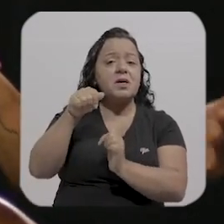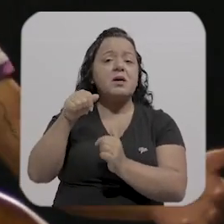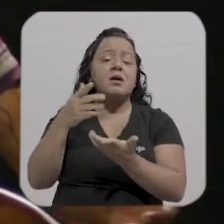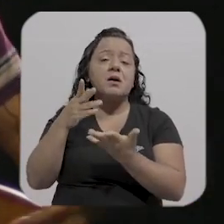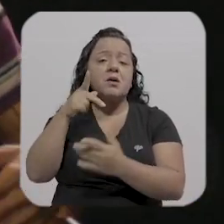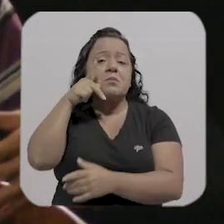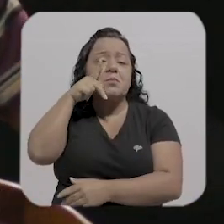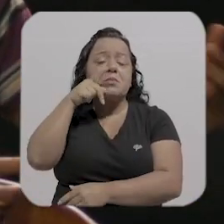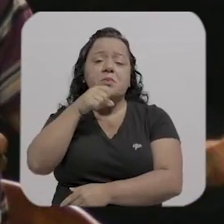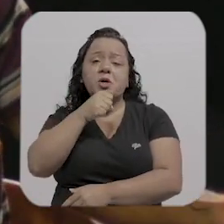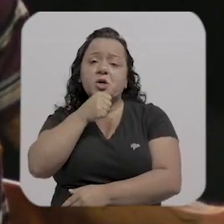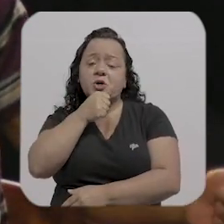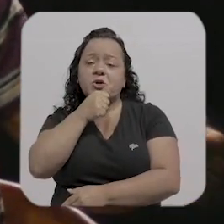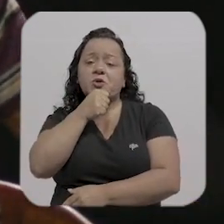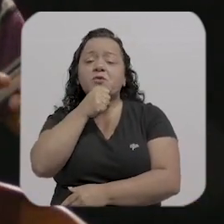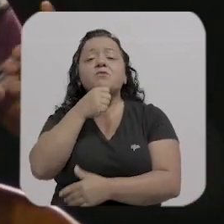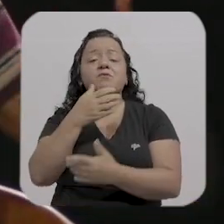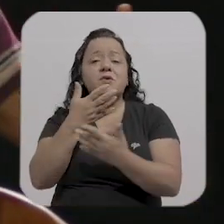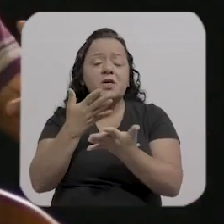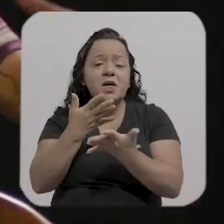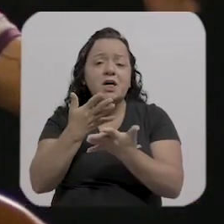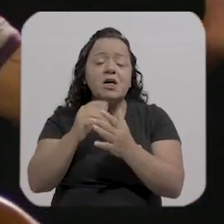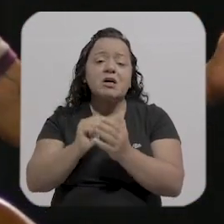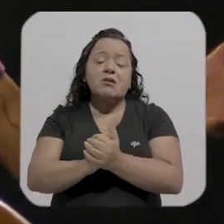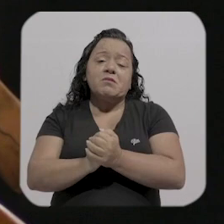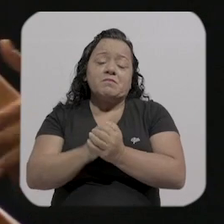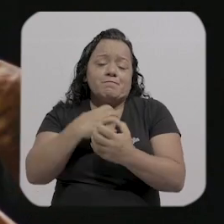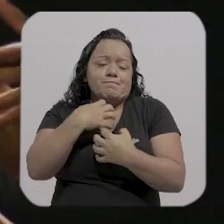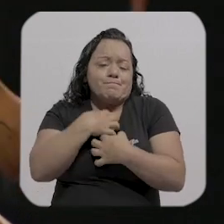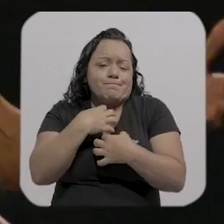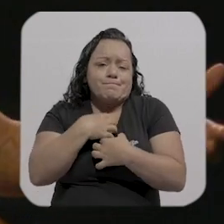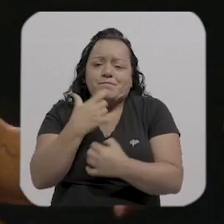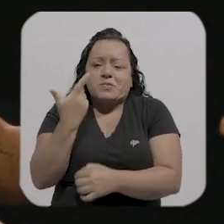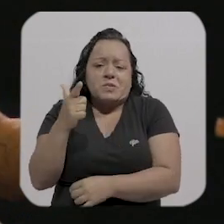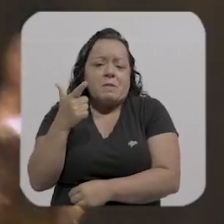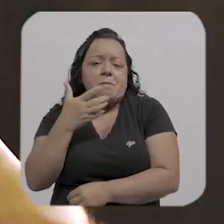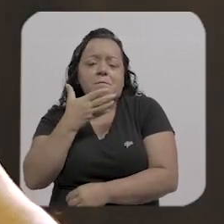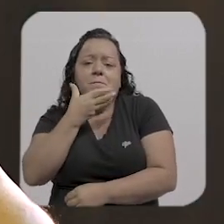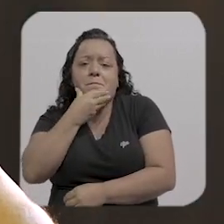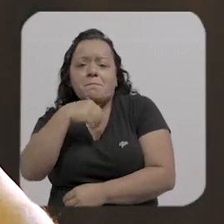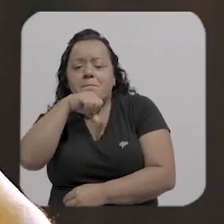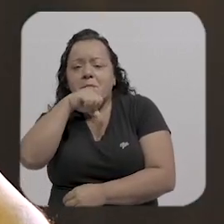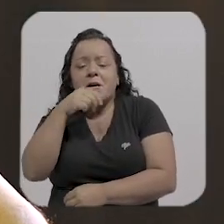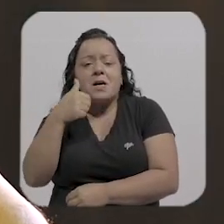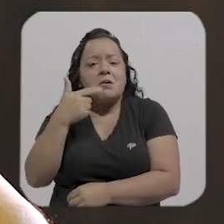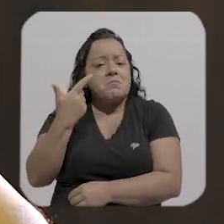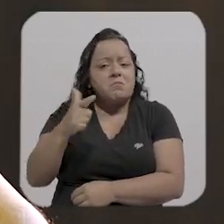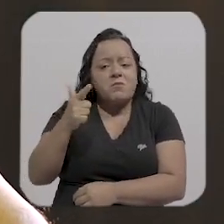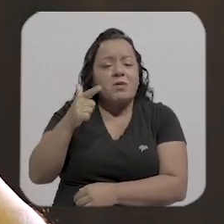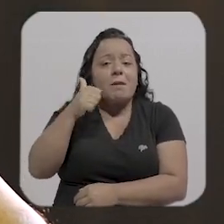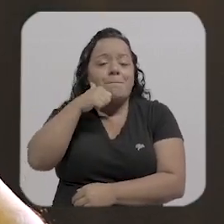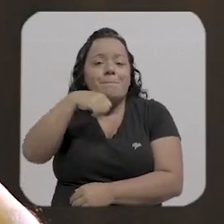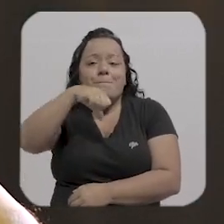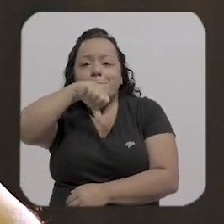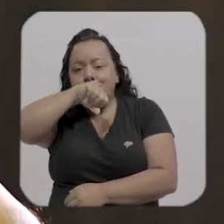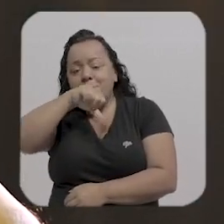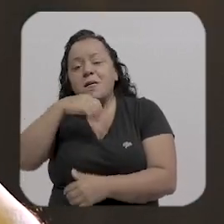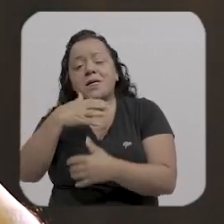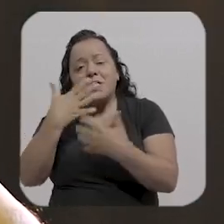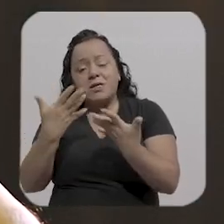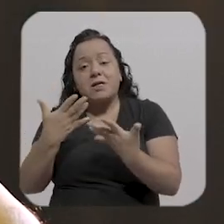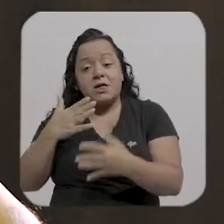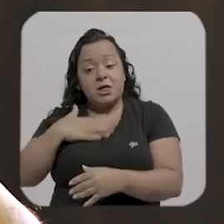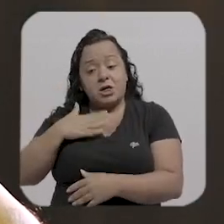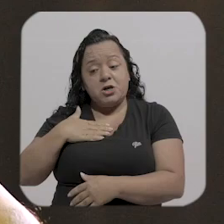tudo dos pais da mãe dos irmãos que você eu era o mais novo né sete sete